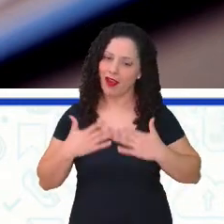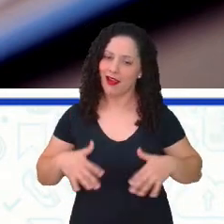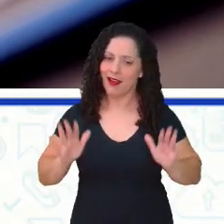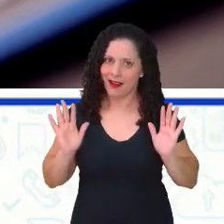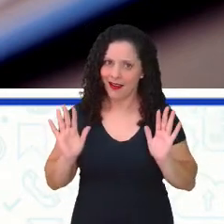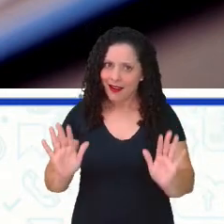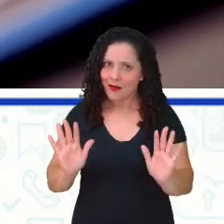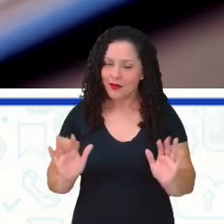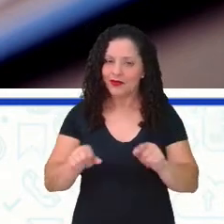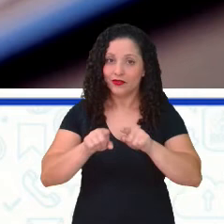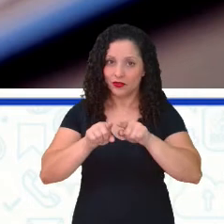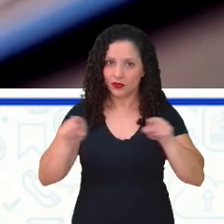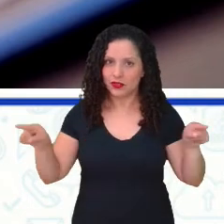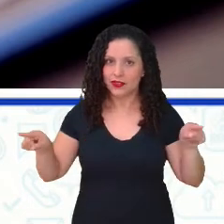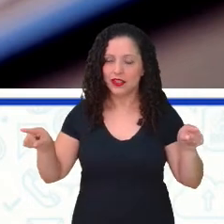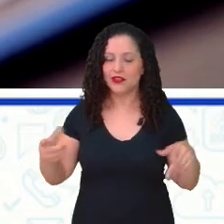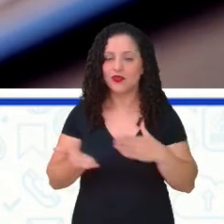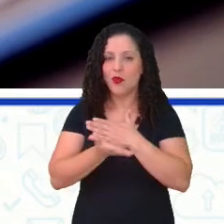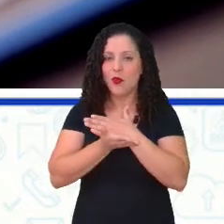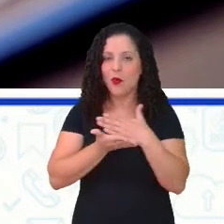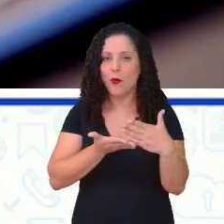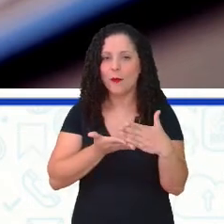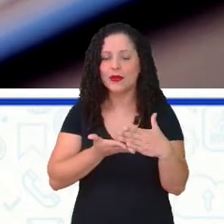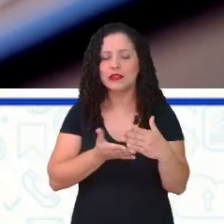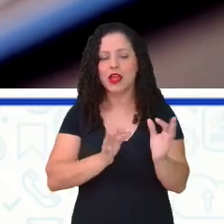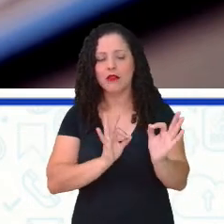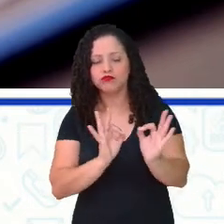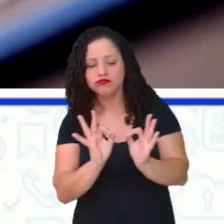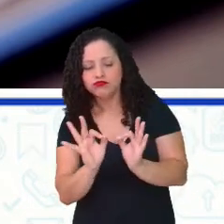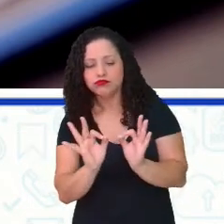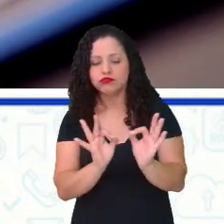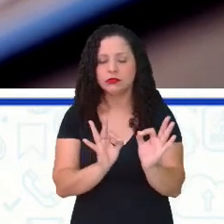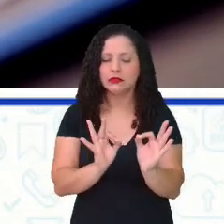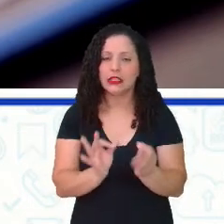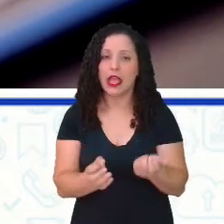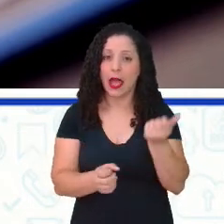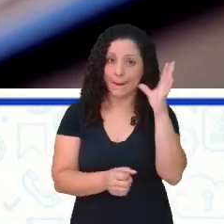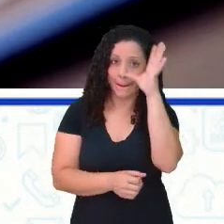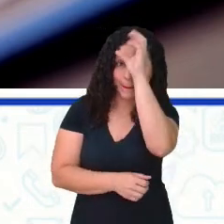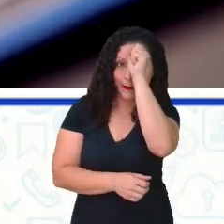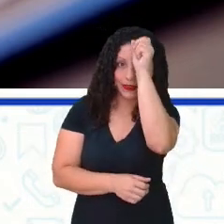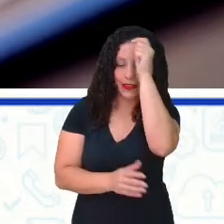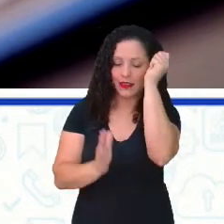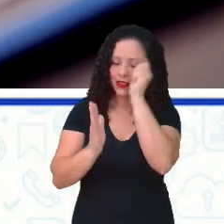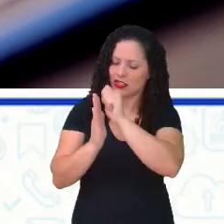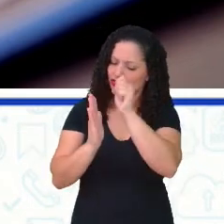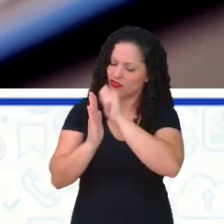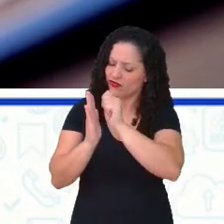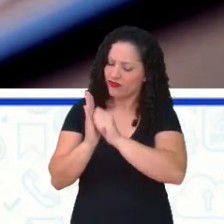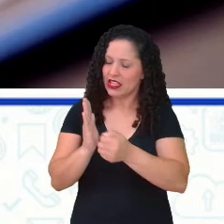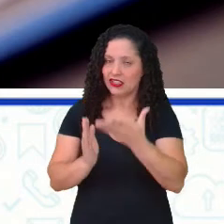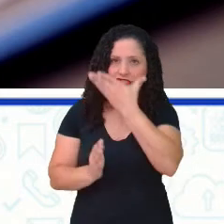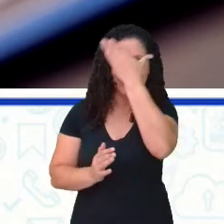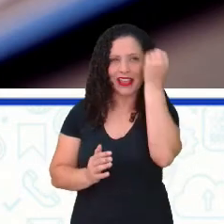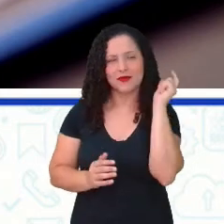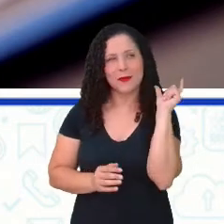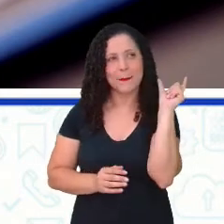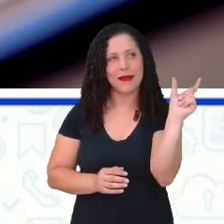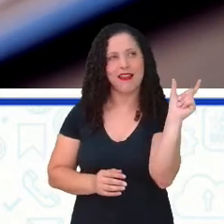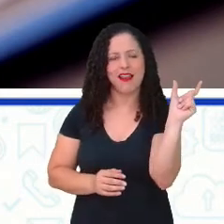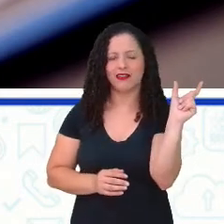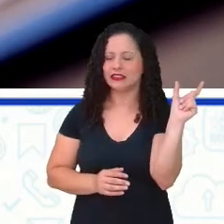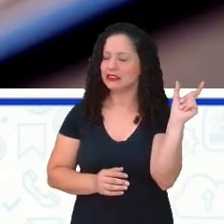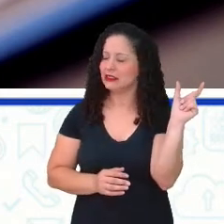Se vocês estão começando aí, não é? A escrever, esquece uma palavrinha, não é?